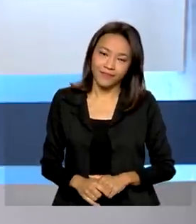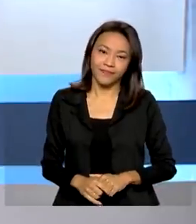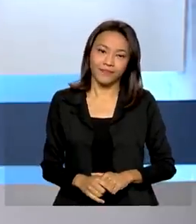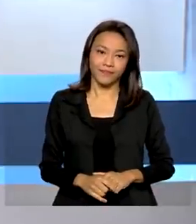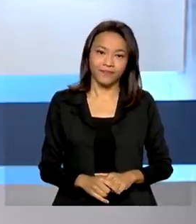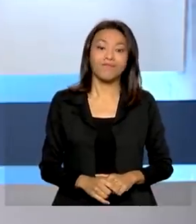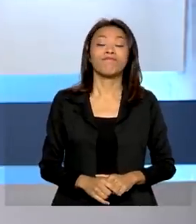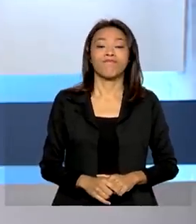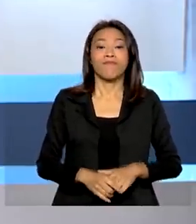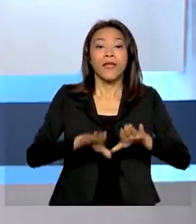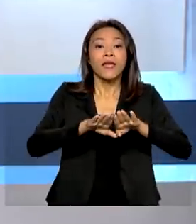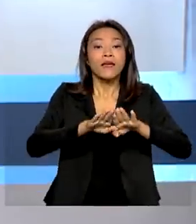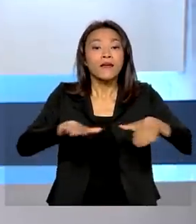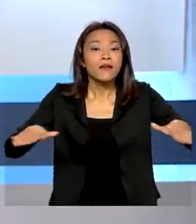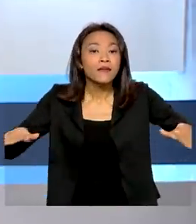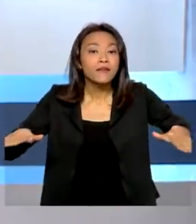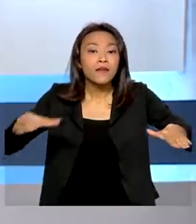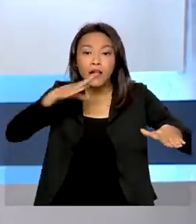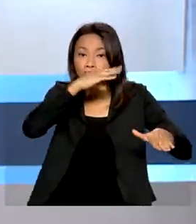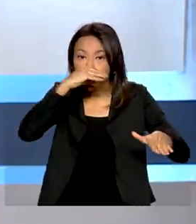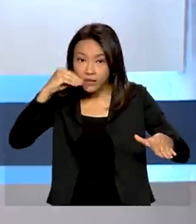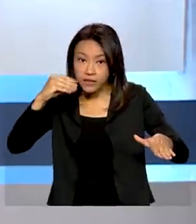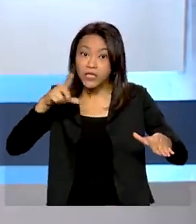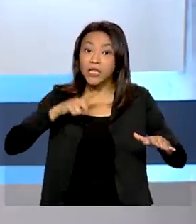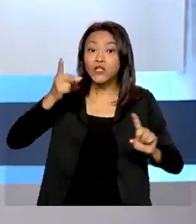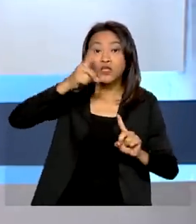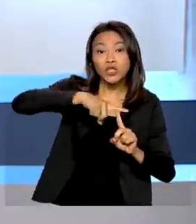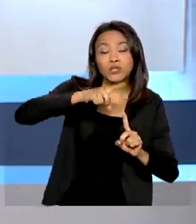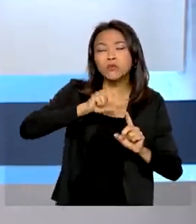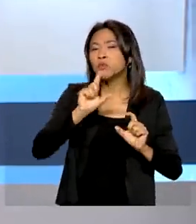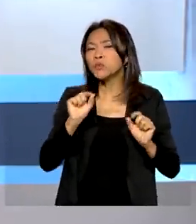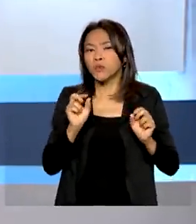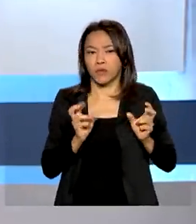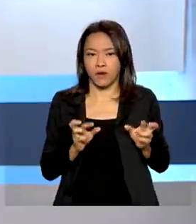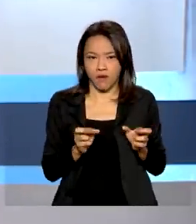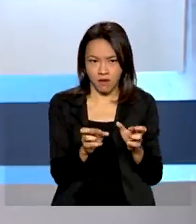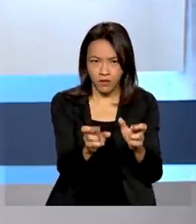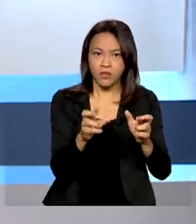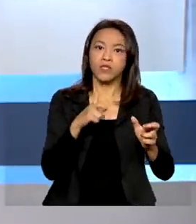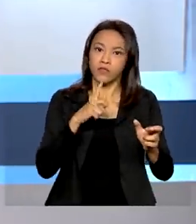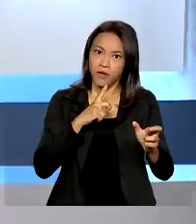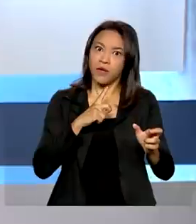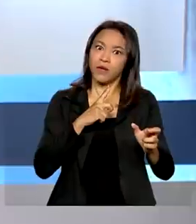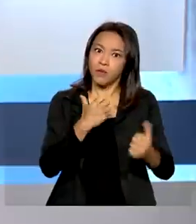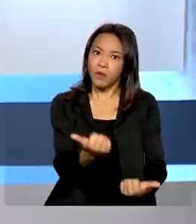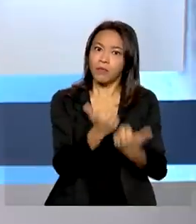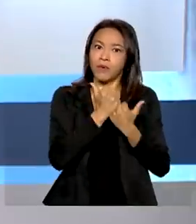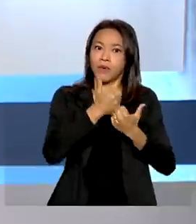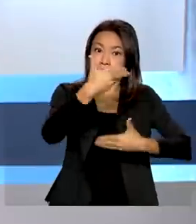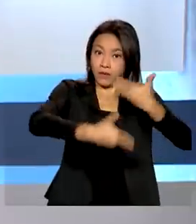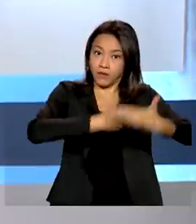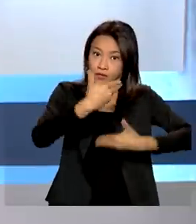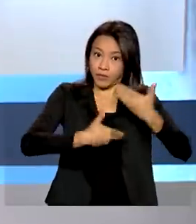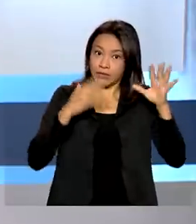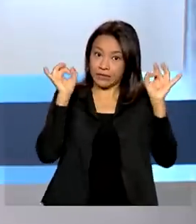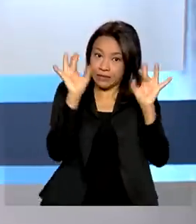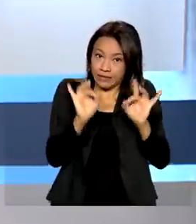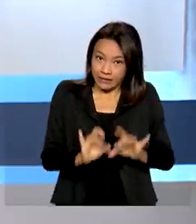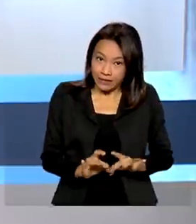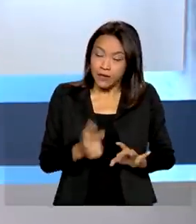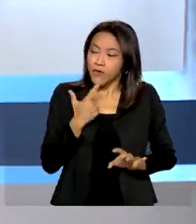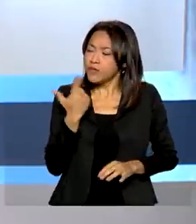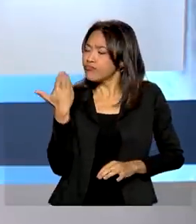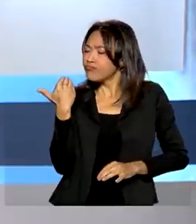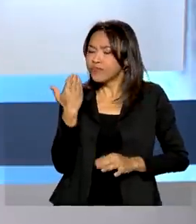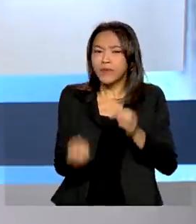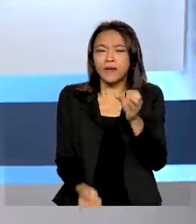Crianças e adolescentes com algum tipo de câncer ganharam reforço no atendimento especializado. A recém-criada